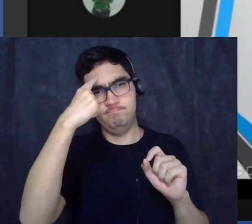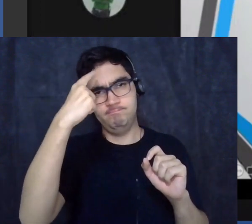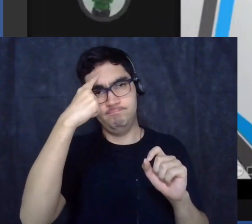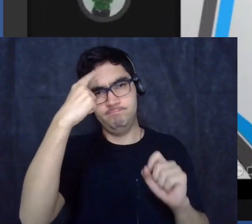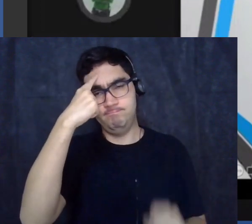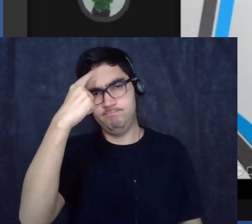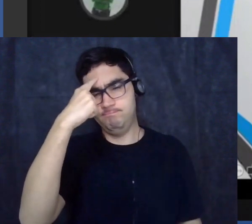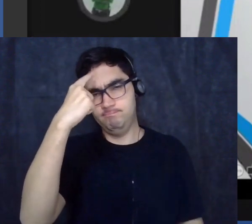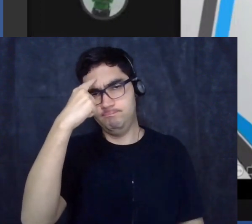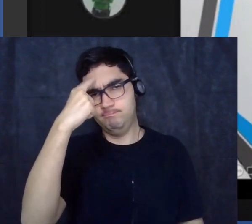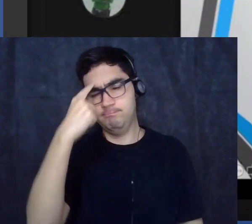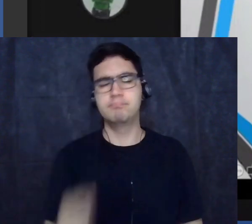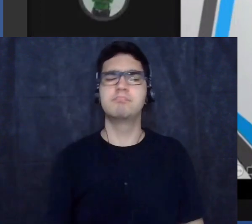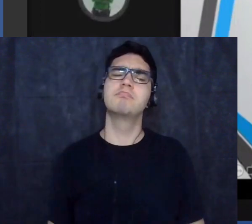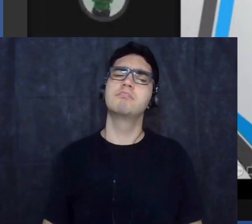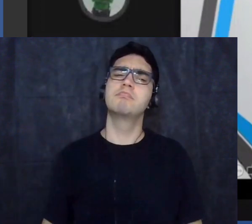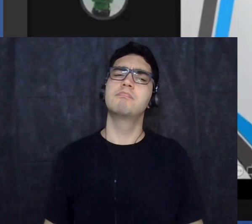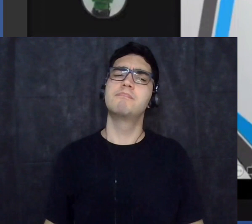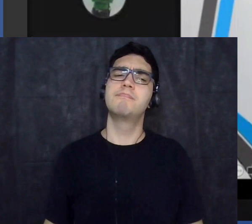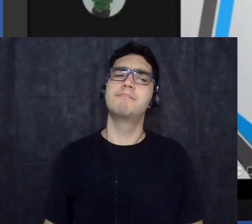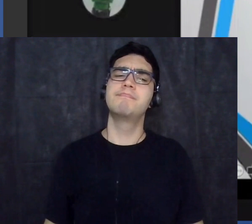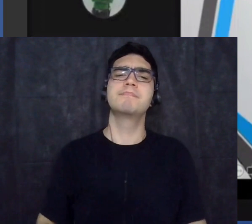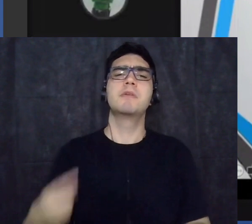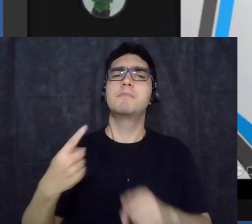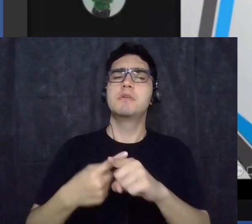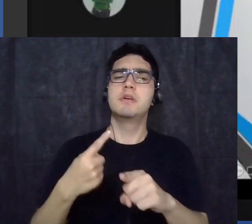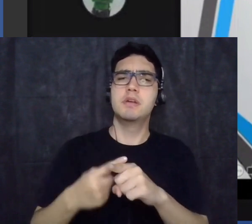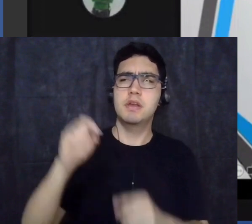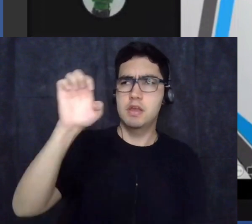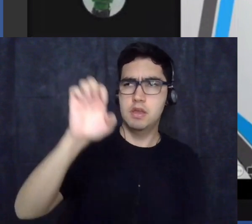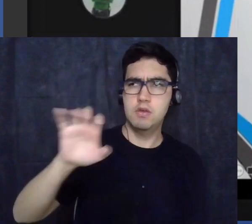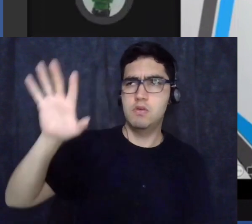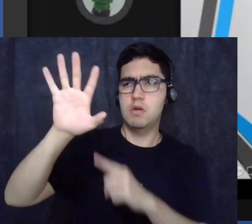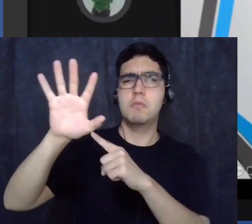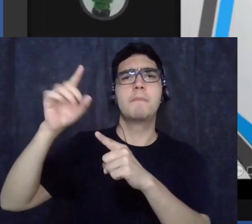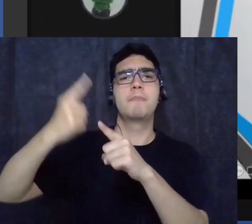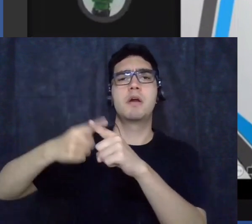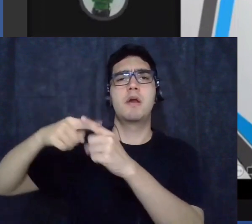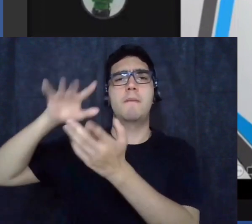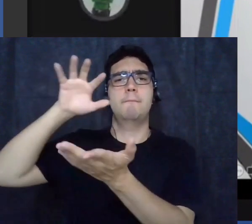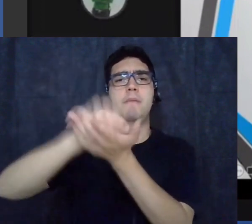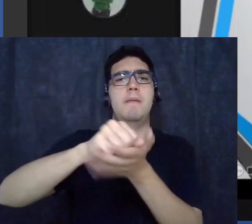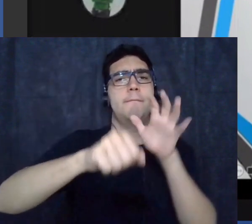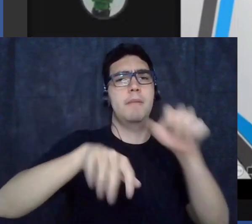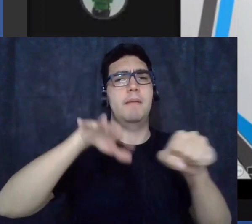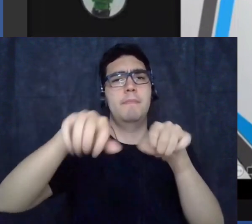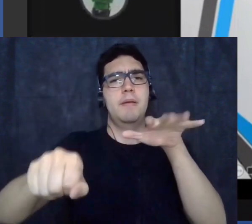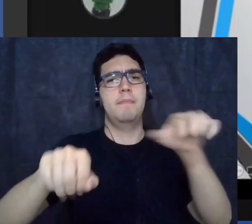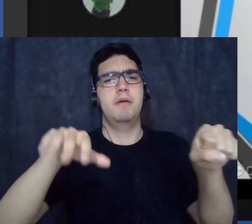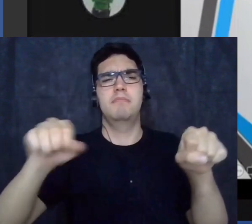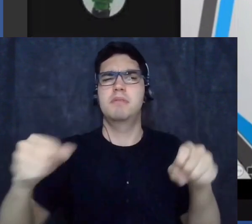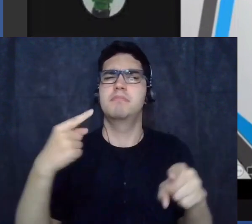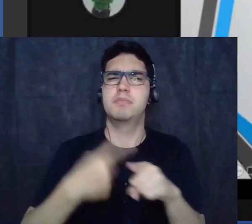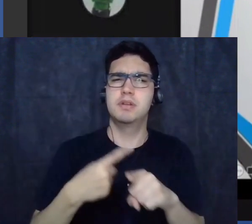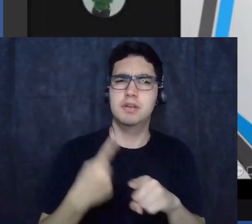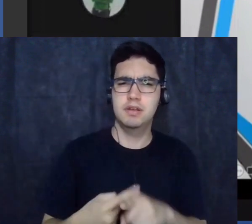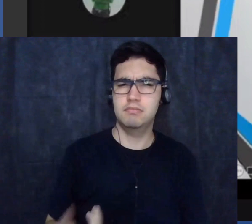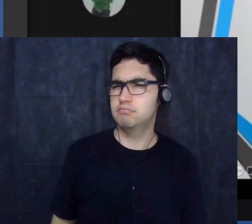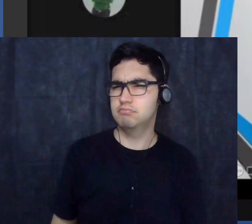por que os europeus dominaram esses continentes? Qual era a justificativa?